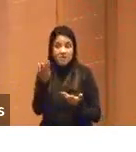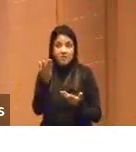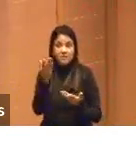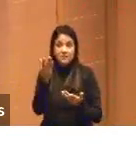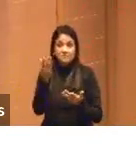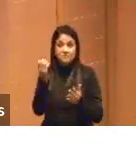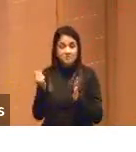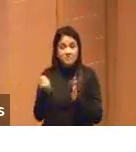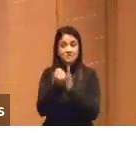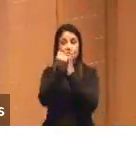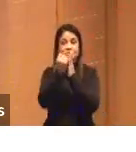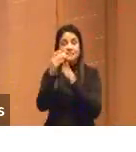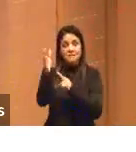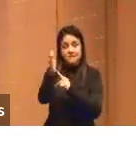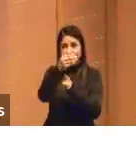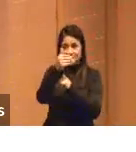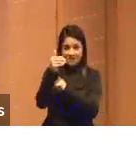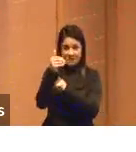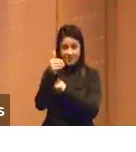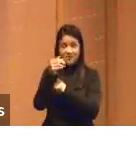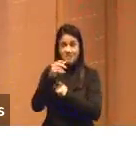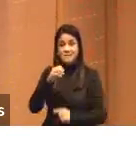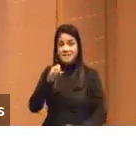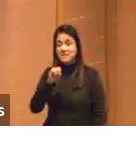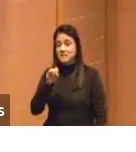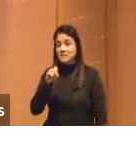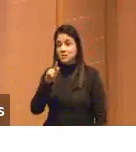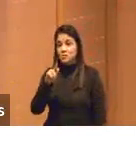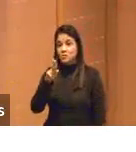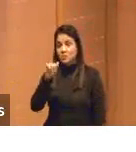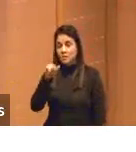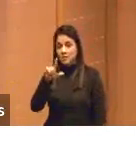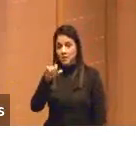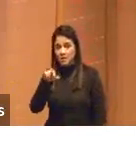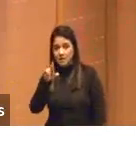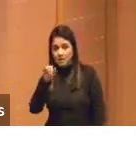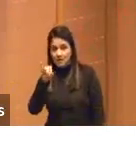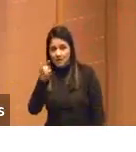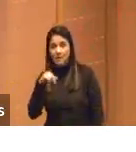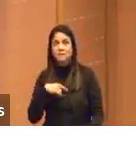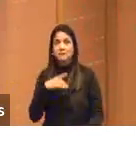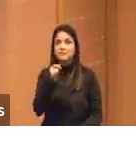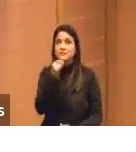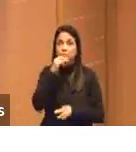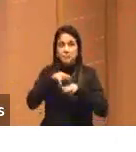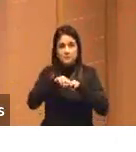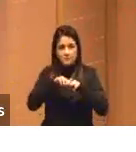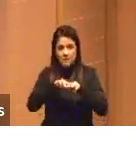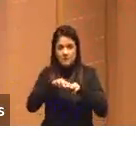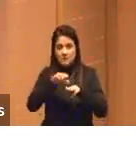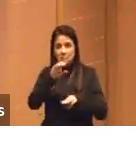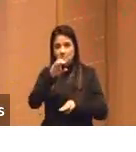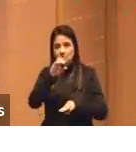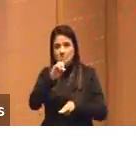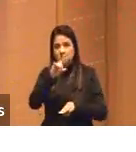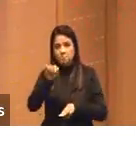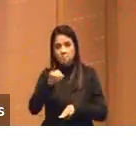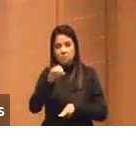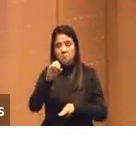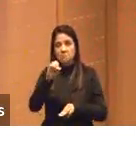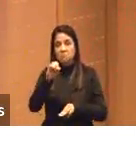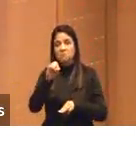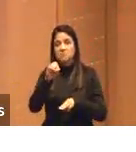singularidade tecnológica. Singularidade, por exemplo, na matemática é divisão por zero. Dá erro, a gente não tem uma